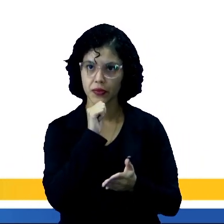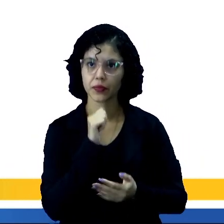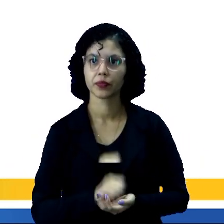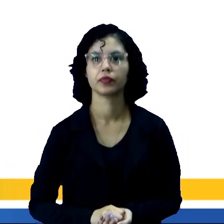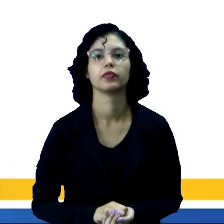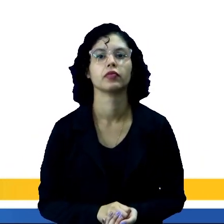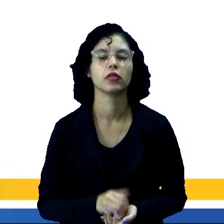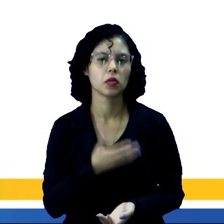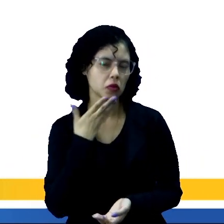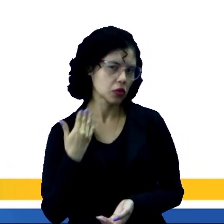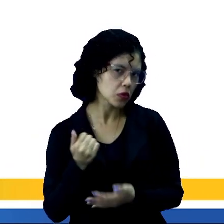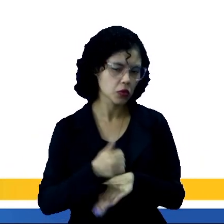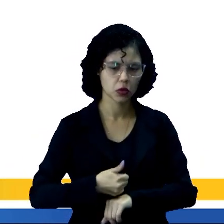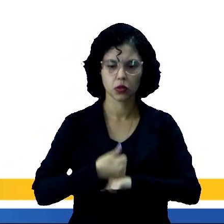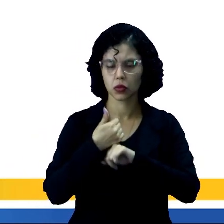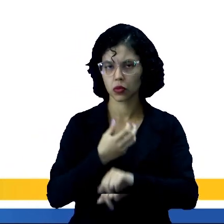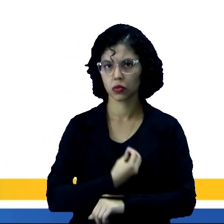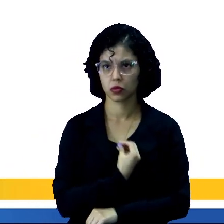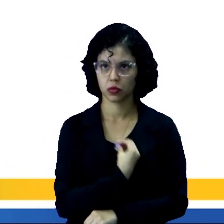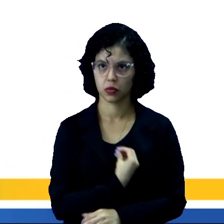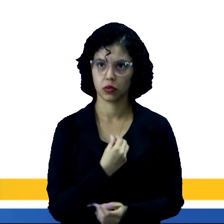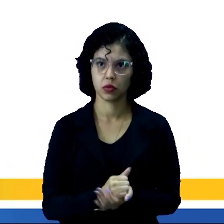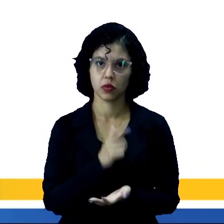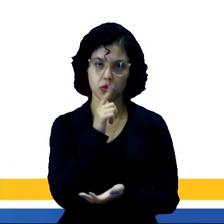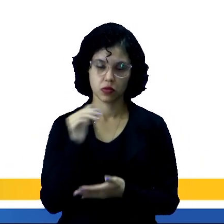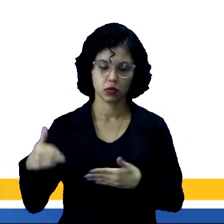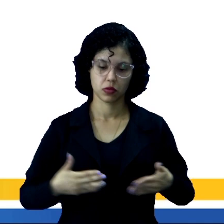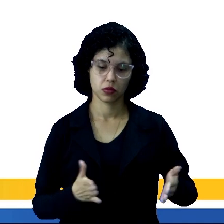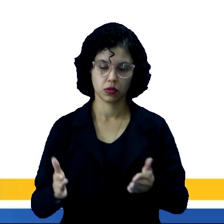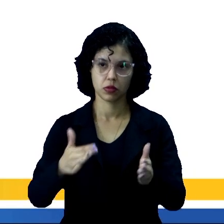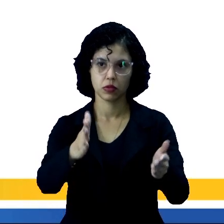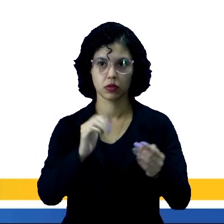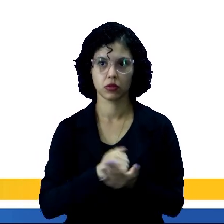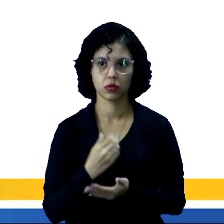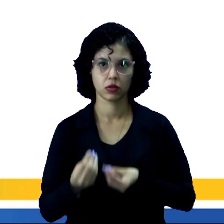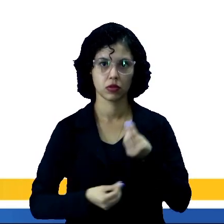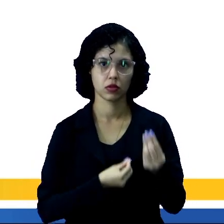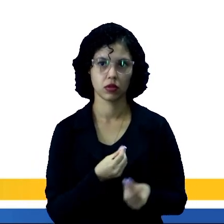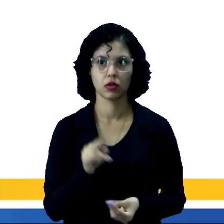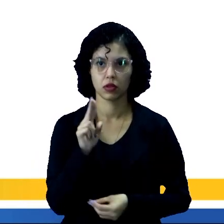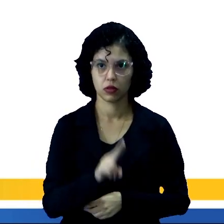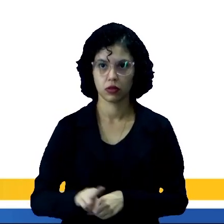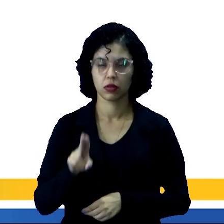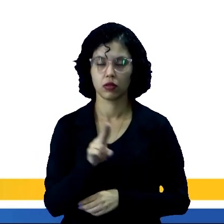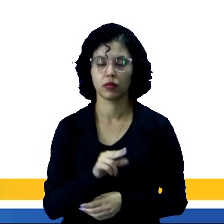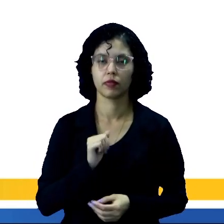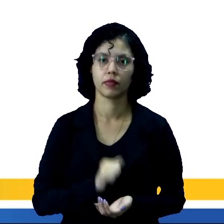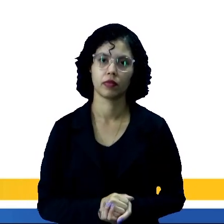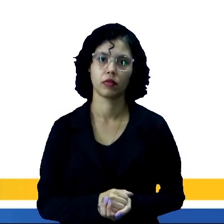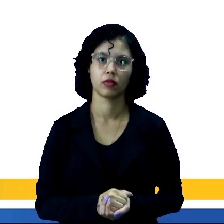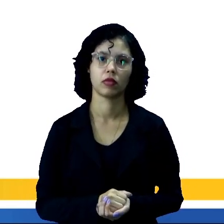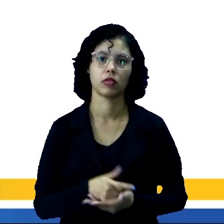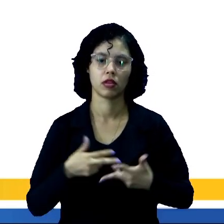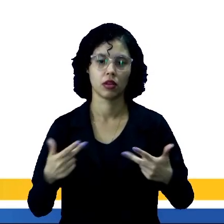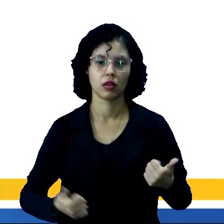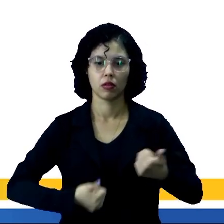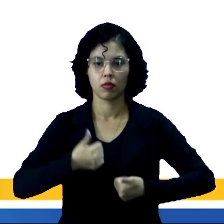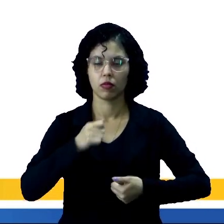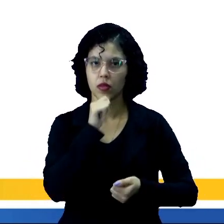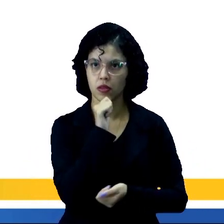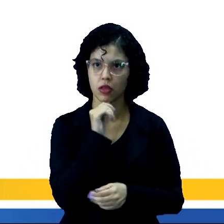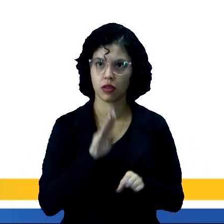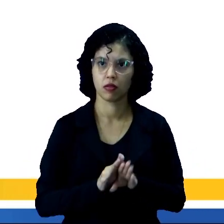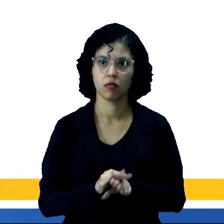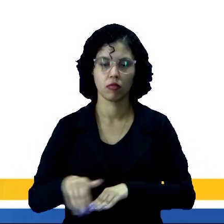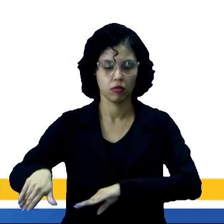a uma melhor qualidade de vida. Os rios também eram utilizados como transporte e também as áreas de terra, as margens do